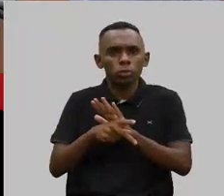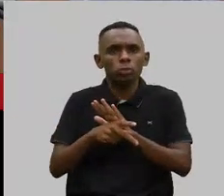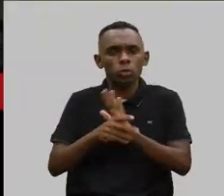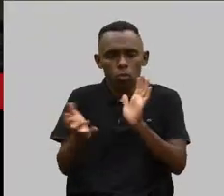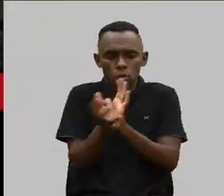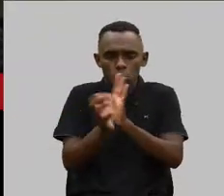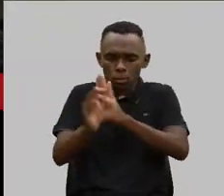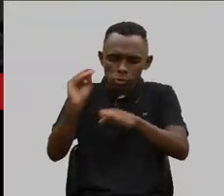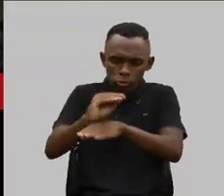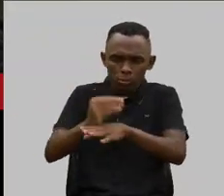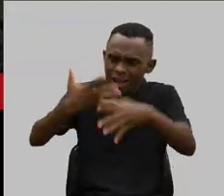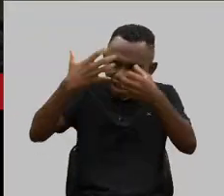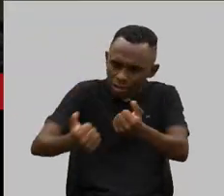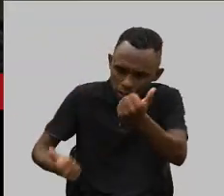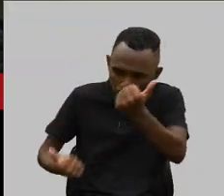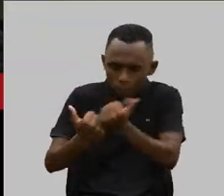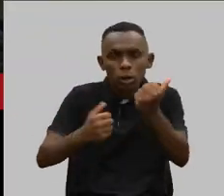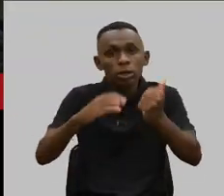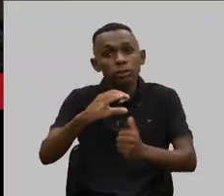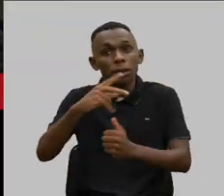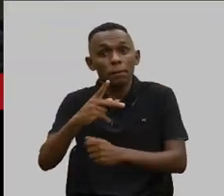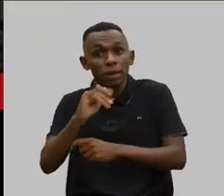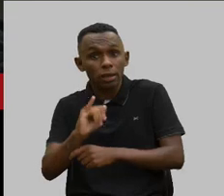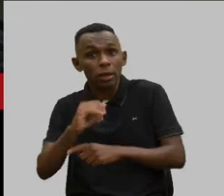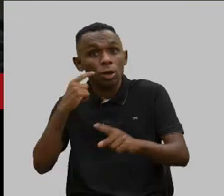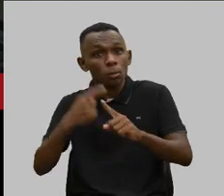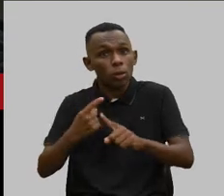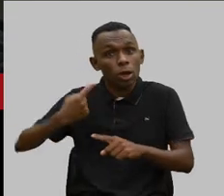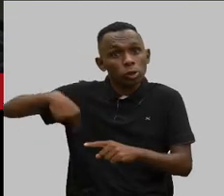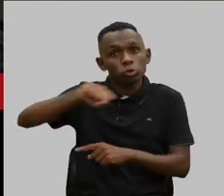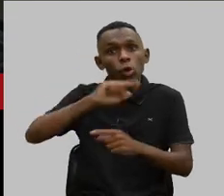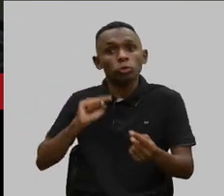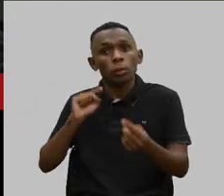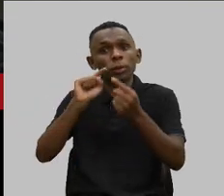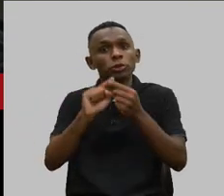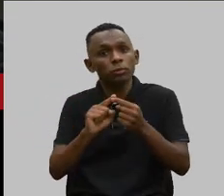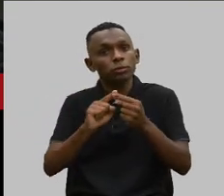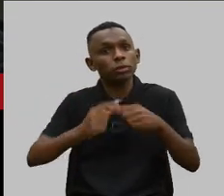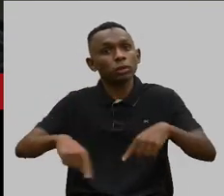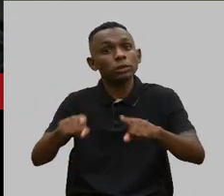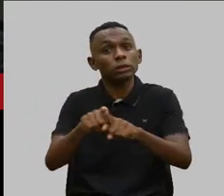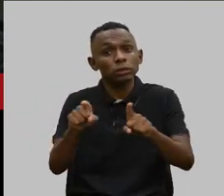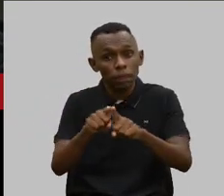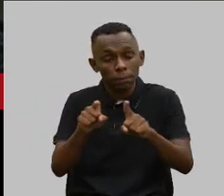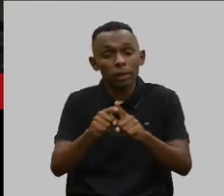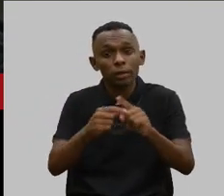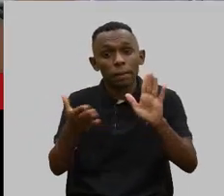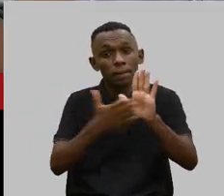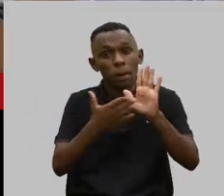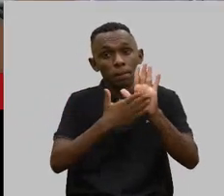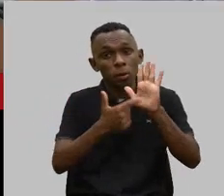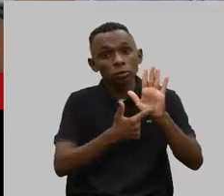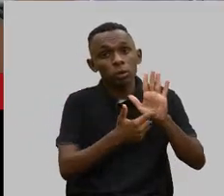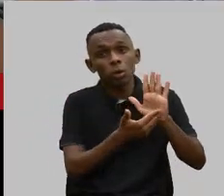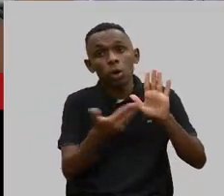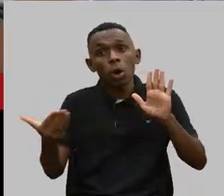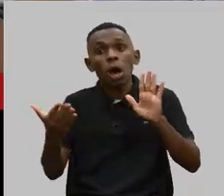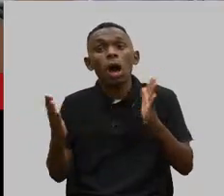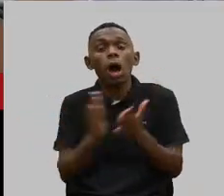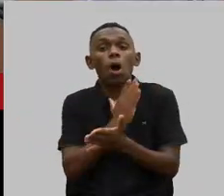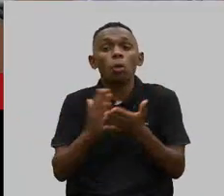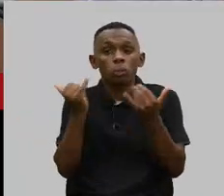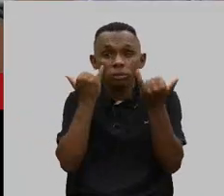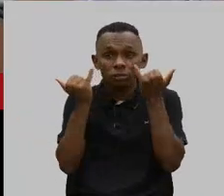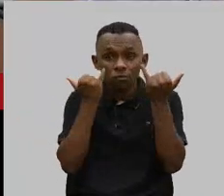vamos apoiar essa CPI, porque essa é a nossa missão. E também trouxe aqui algumas informações